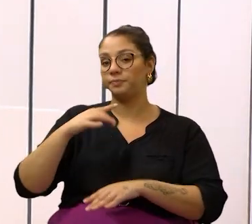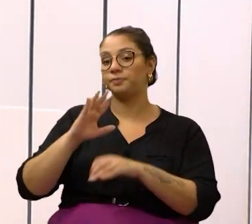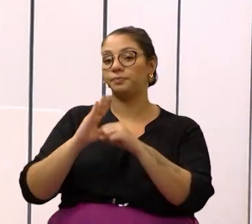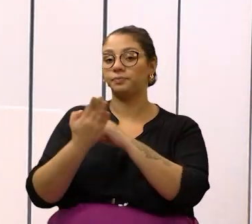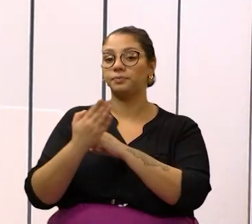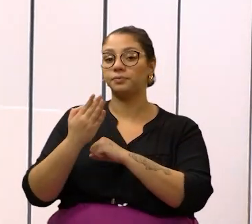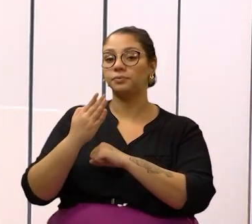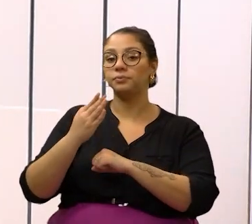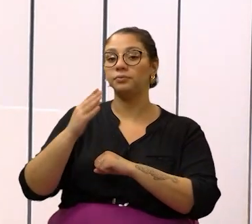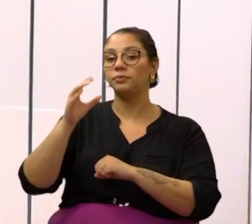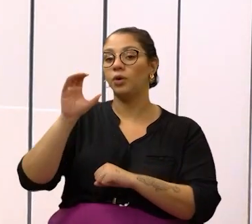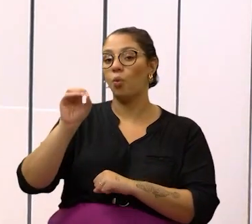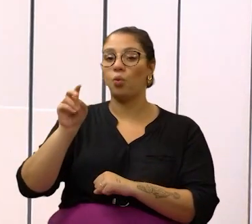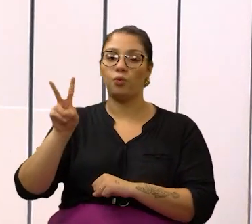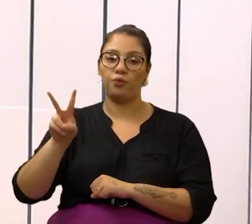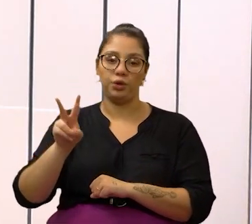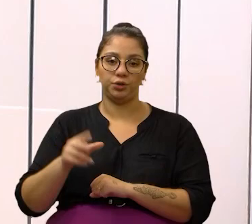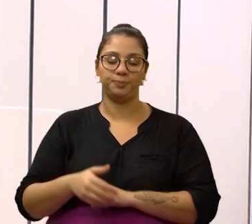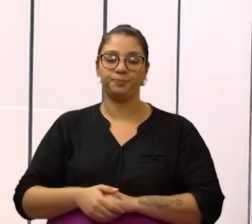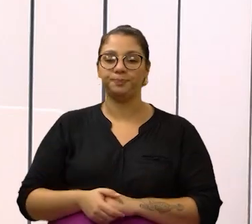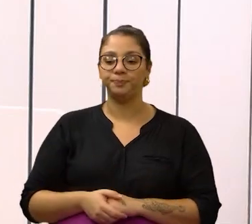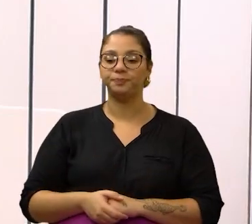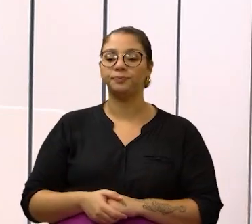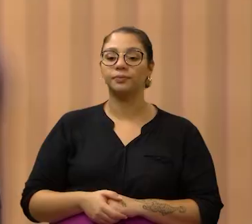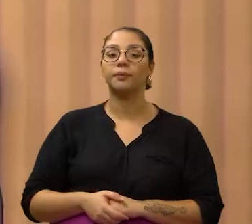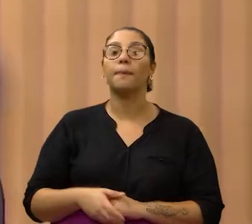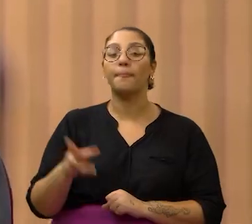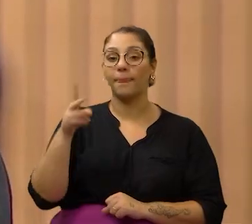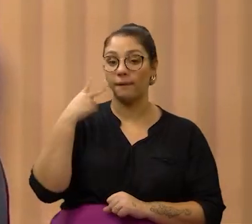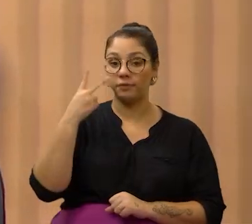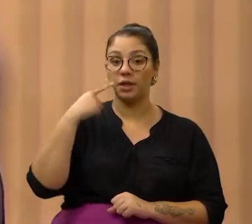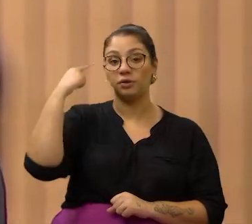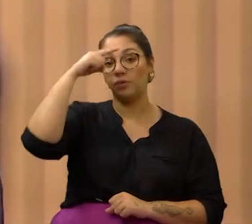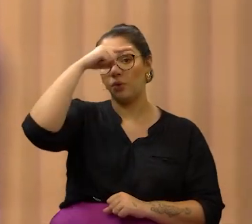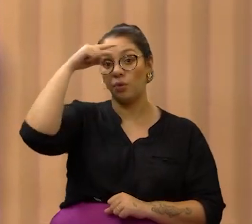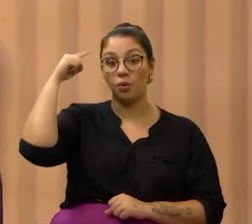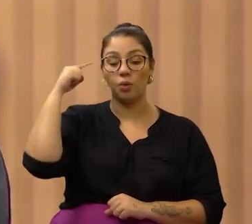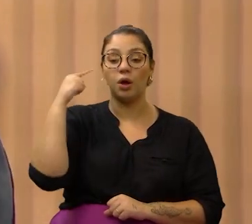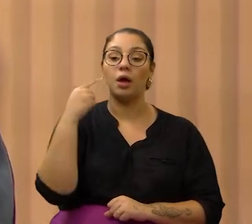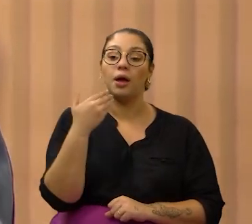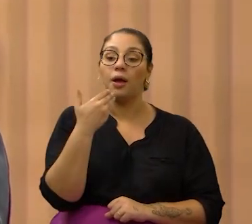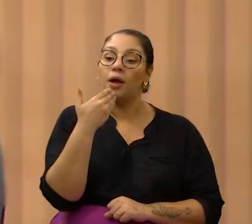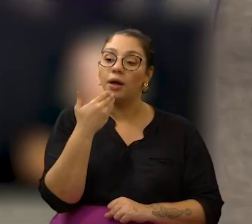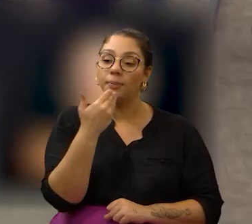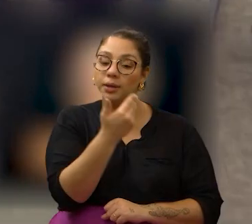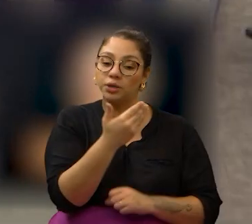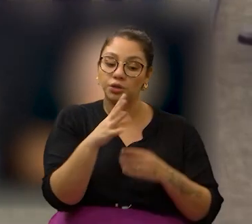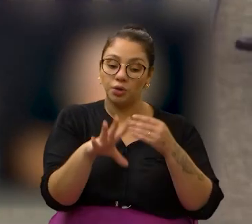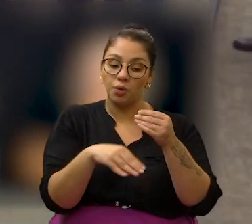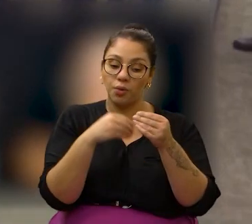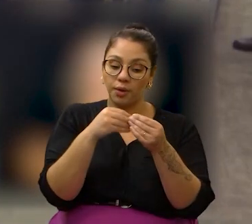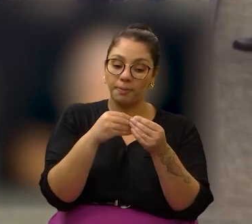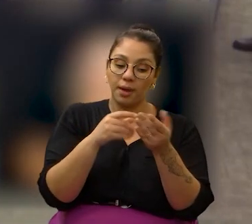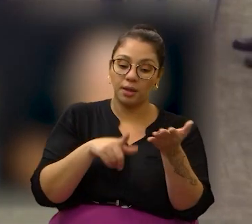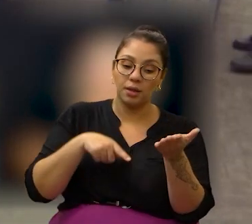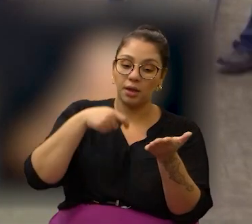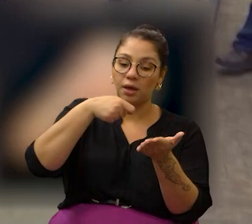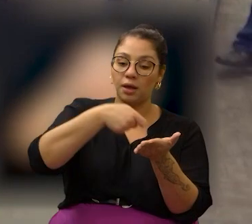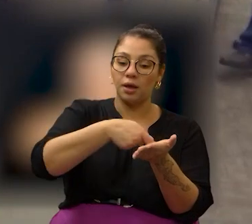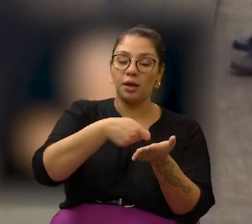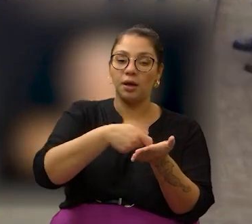Santo Antônio, no Distrito do Ouro Verde. O vereador Otto Alejandro destinou parte de suas emendas